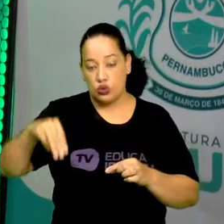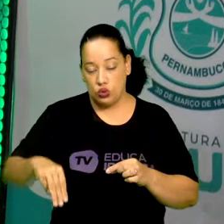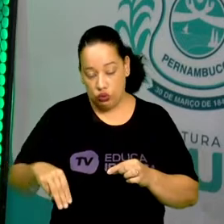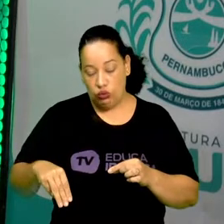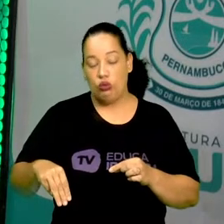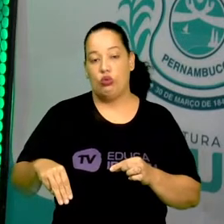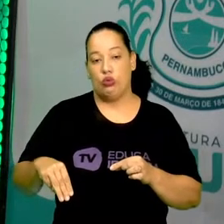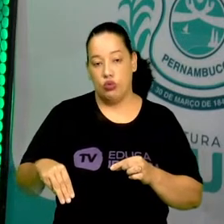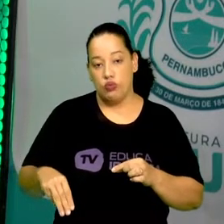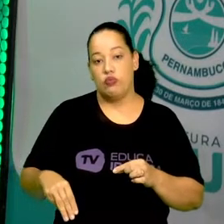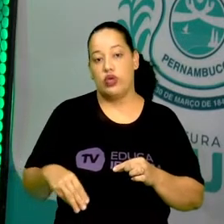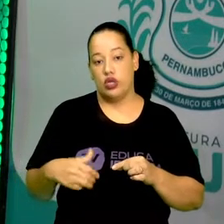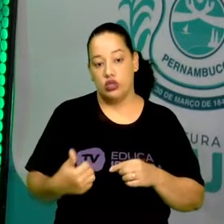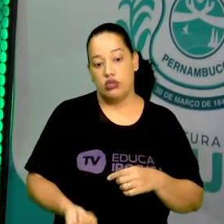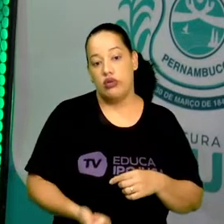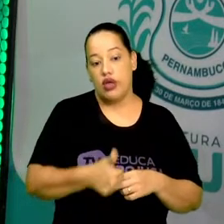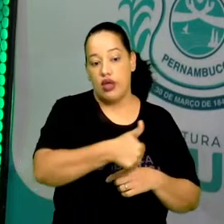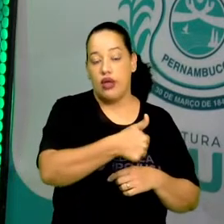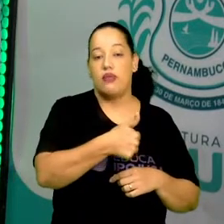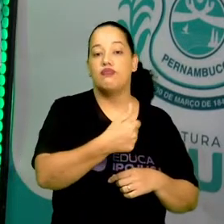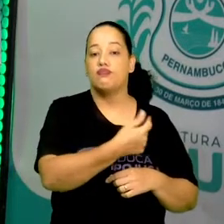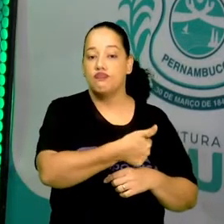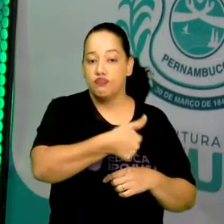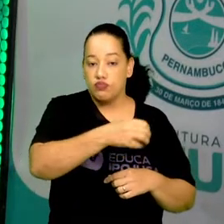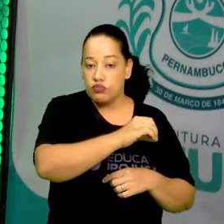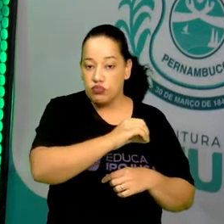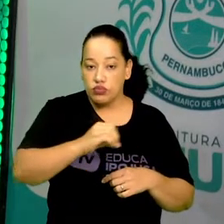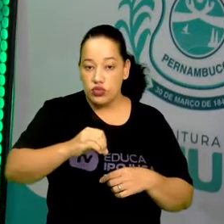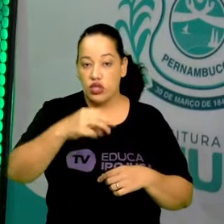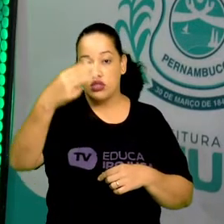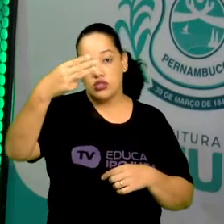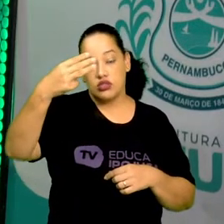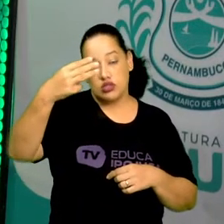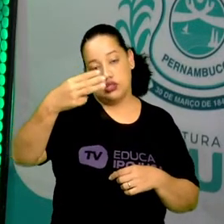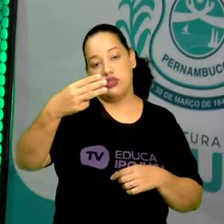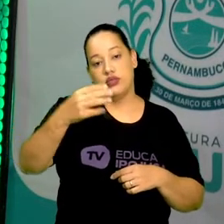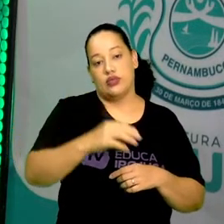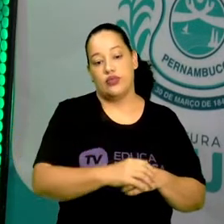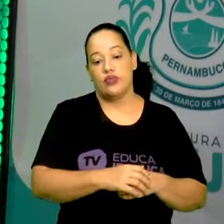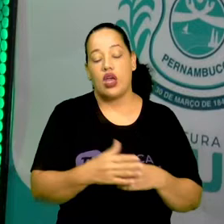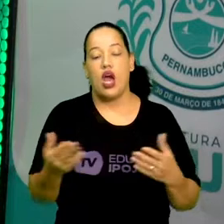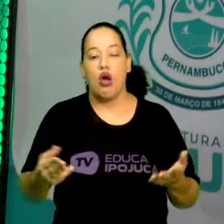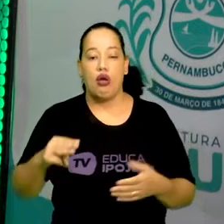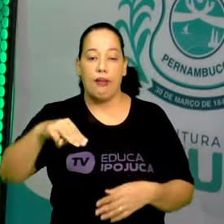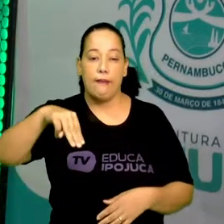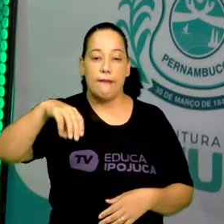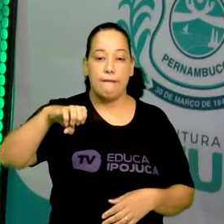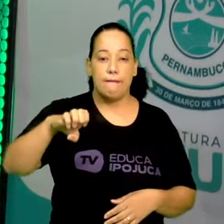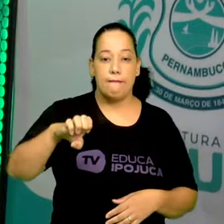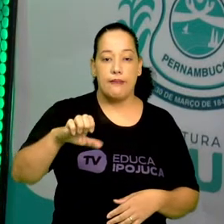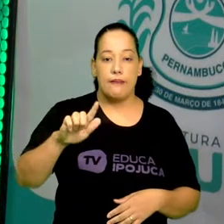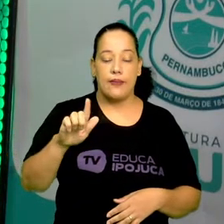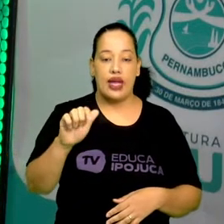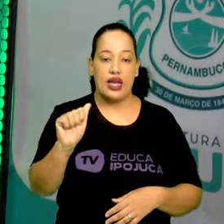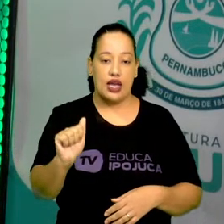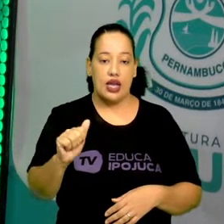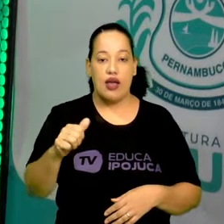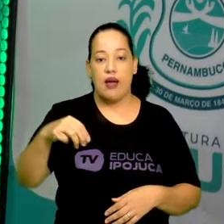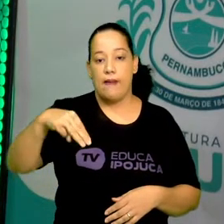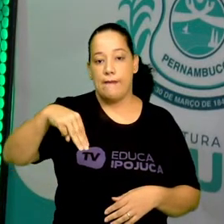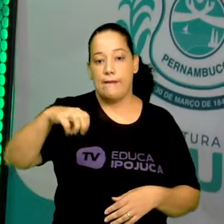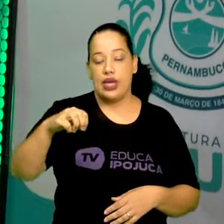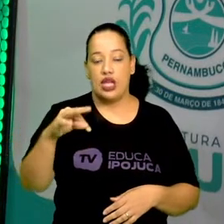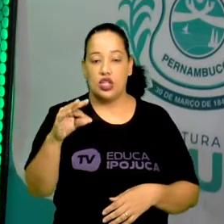elevado a terceira potência, ou ao cubo. E o megametro, que é o M, M,